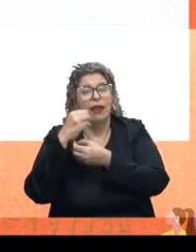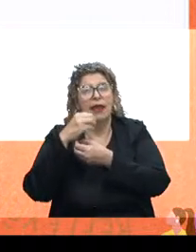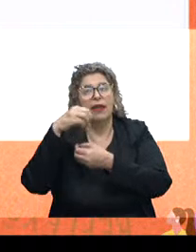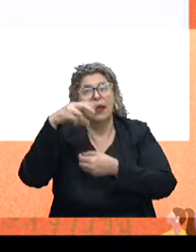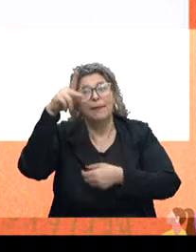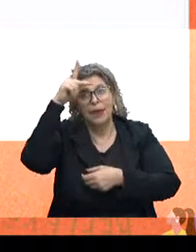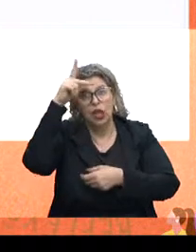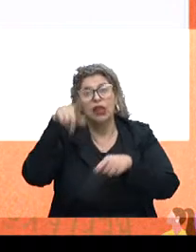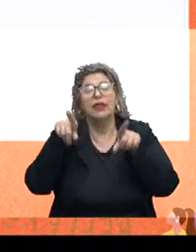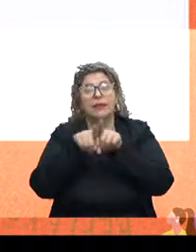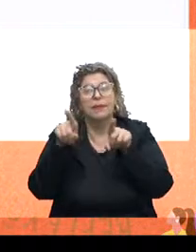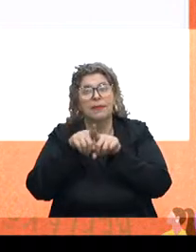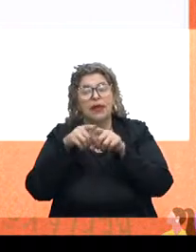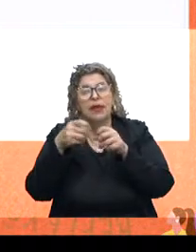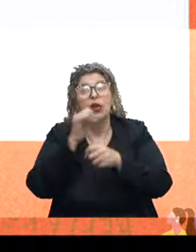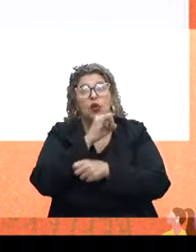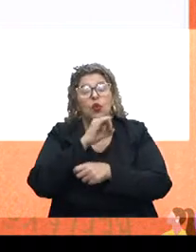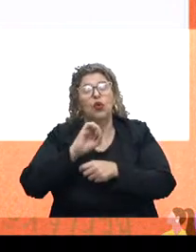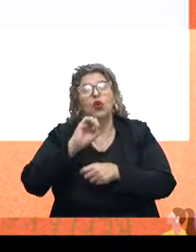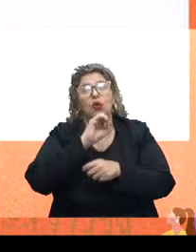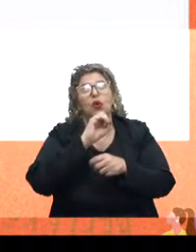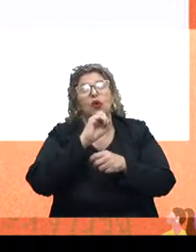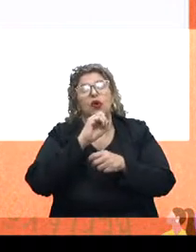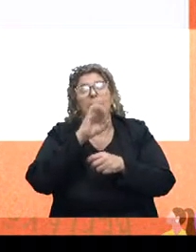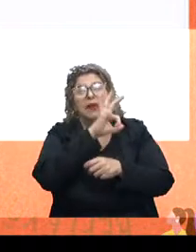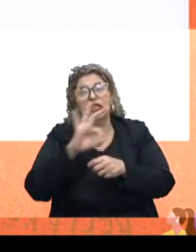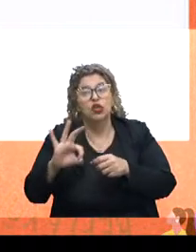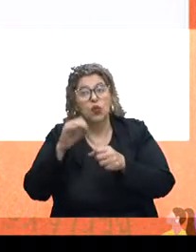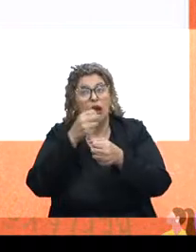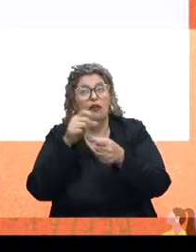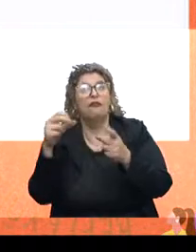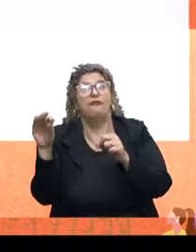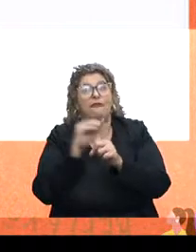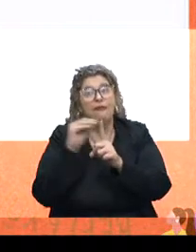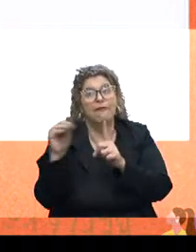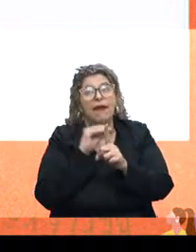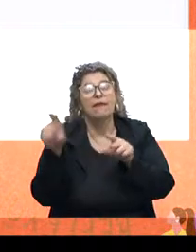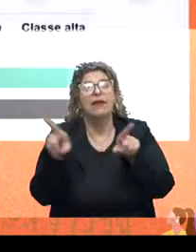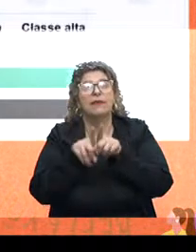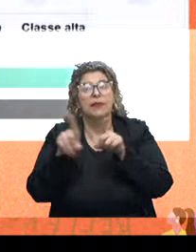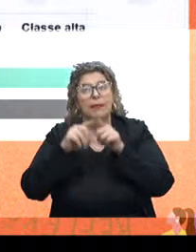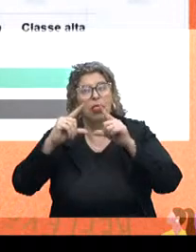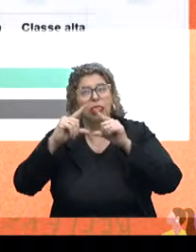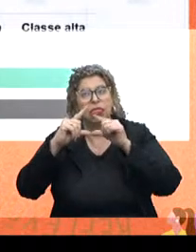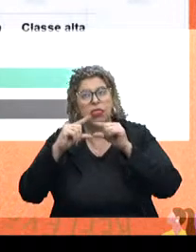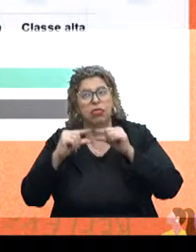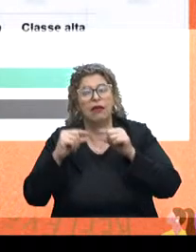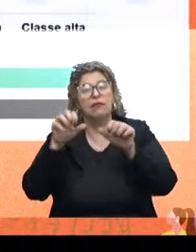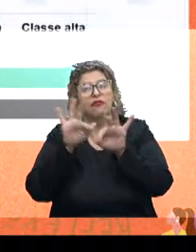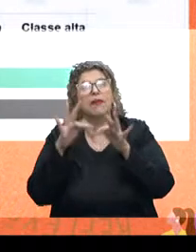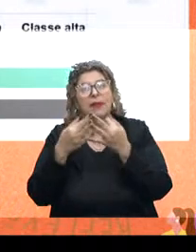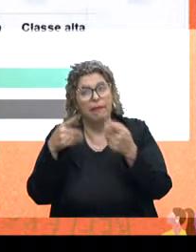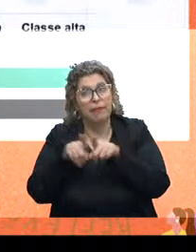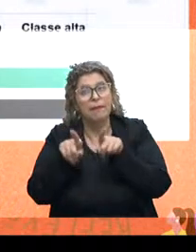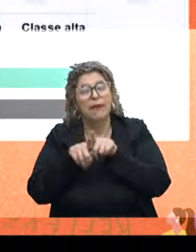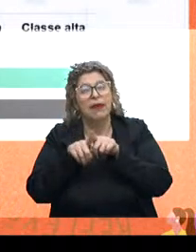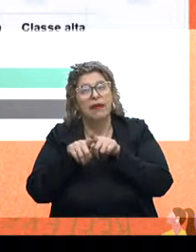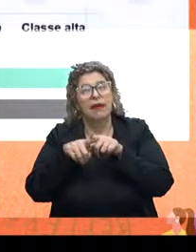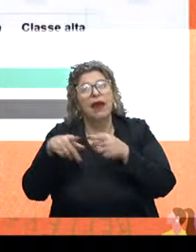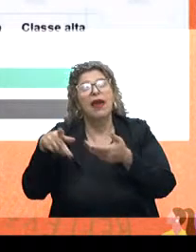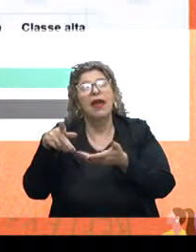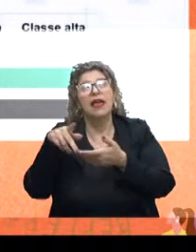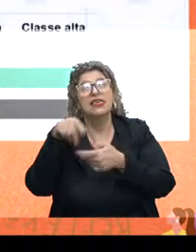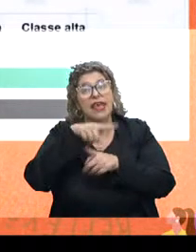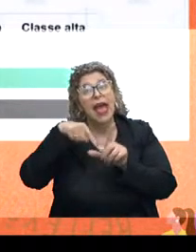onde você tem o maior percentual de vulnerável, também traz consigo a maior diminuição da renda familiar. Esse gráfico